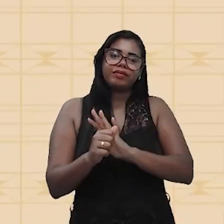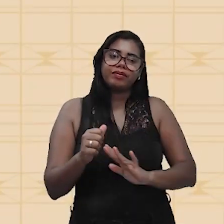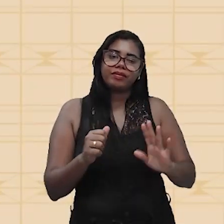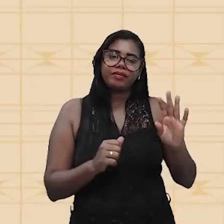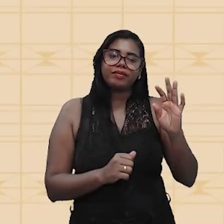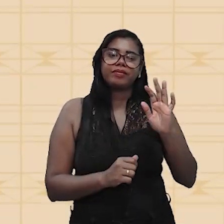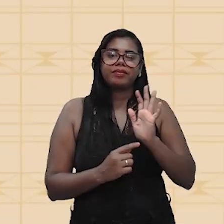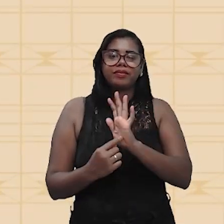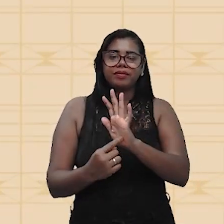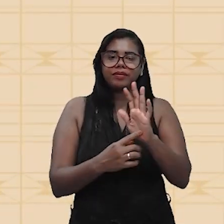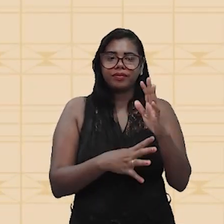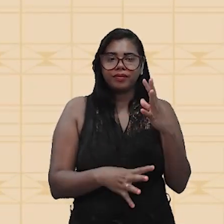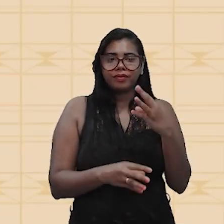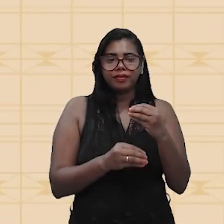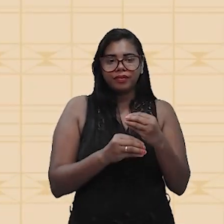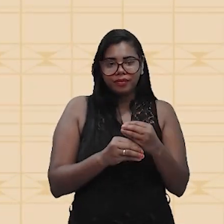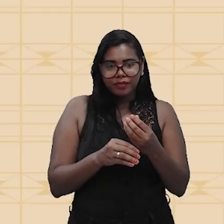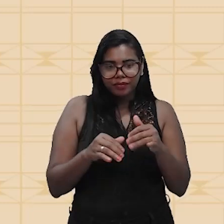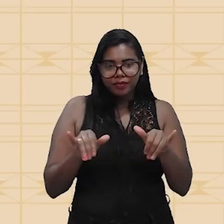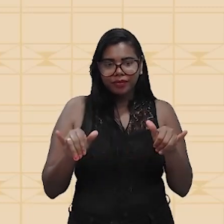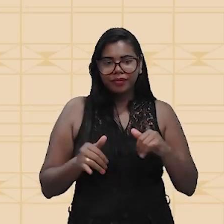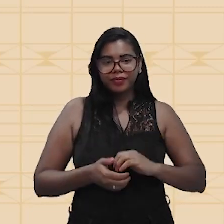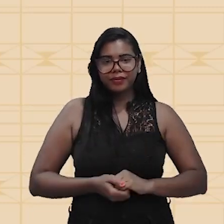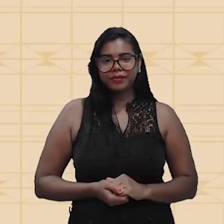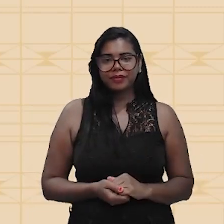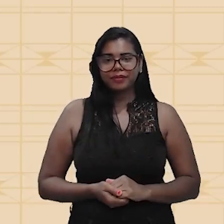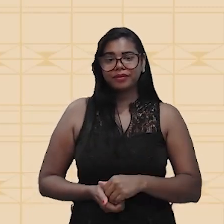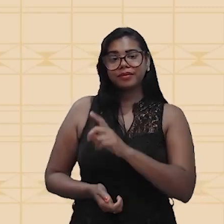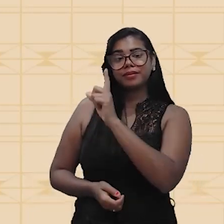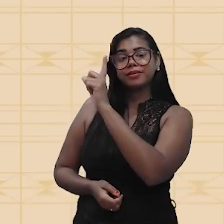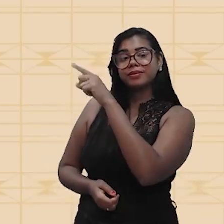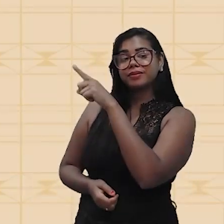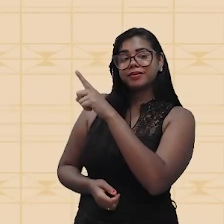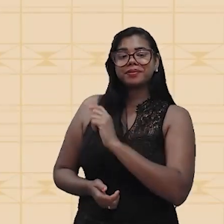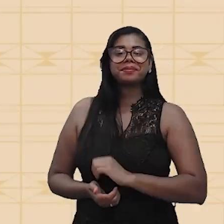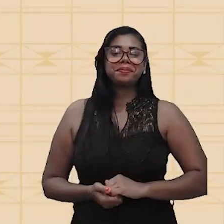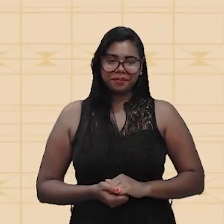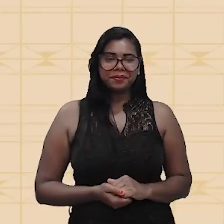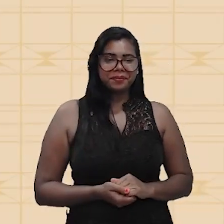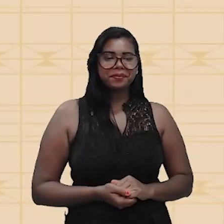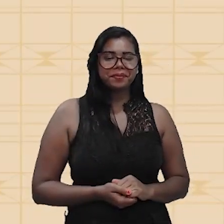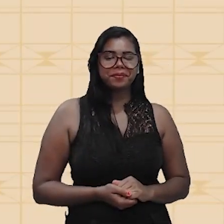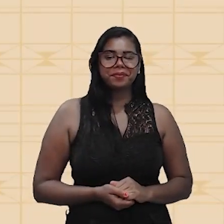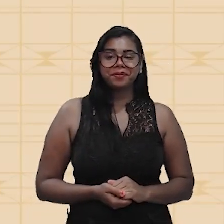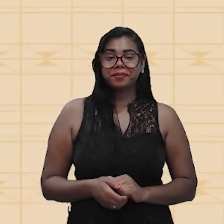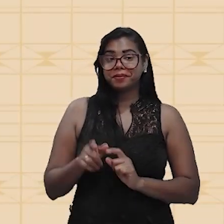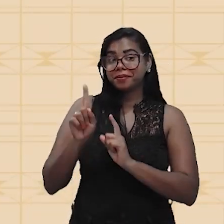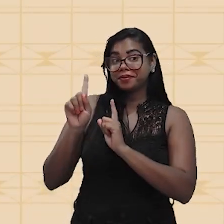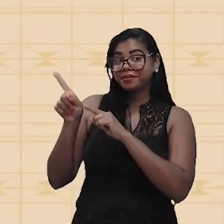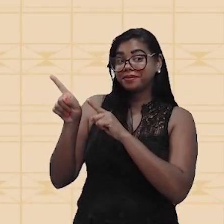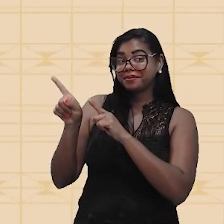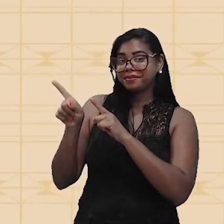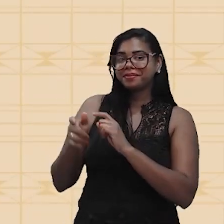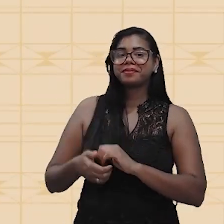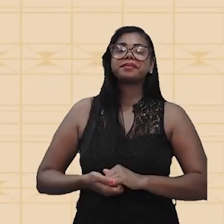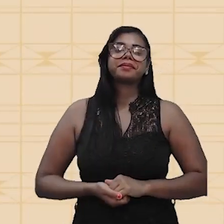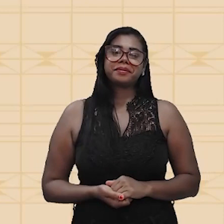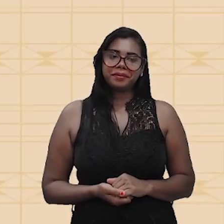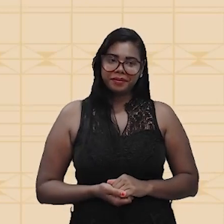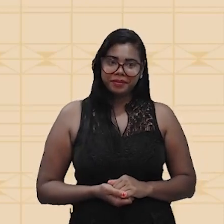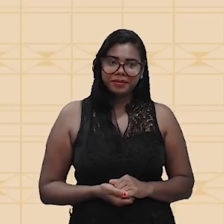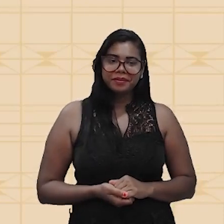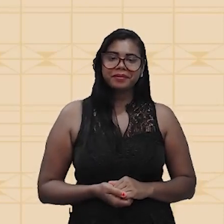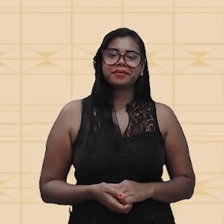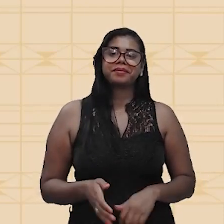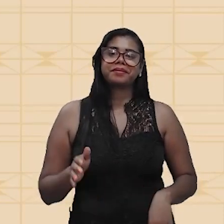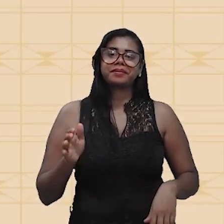conservação das cargas elétricas. Então, os elementos do circuito vão ser esses. Nós vamos ter aí a bateria